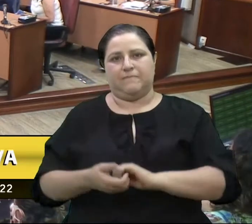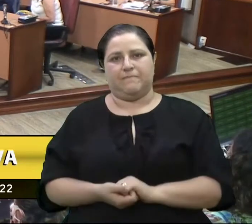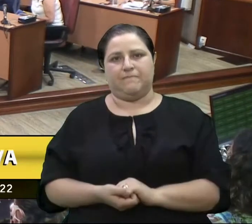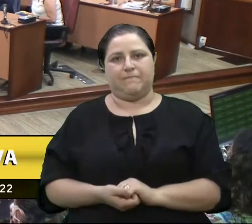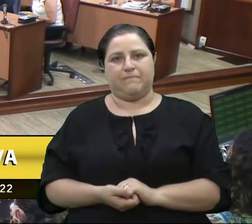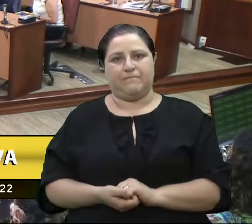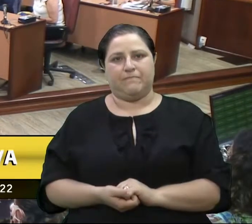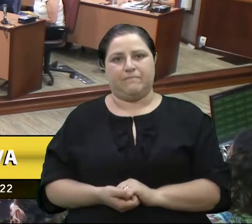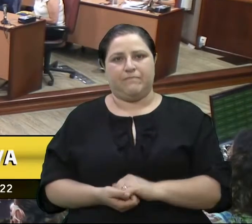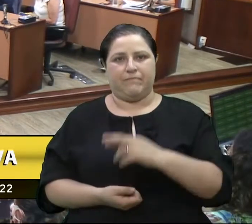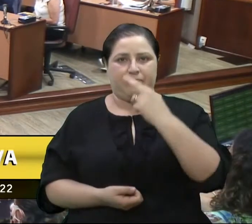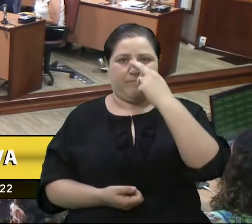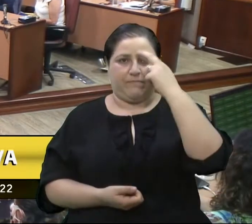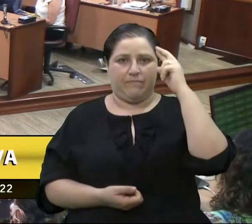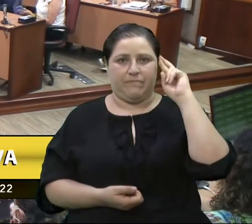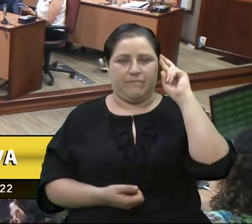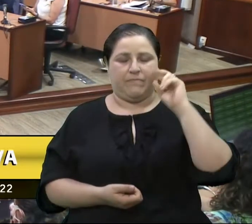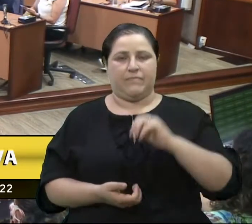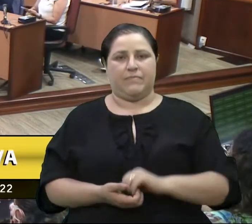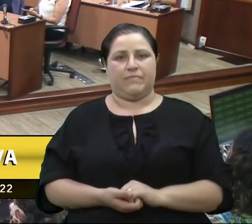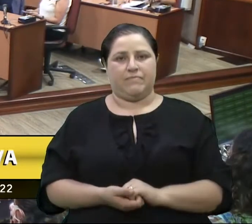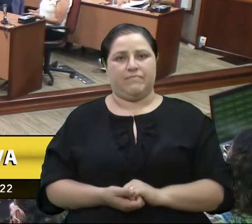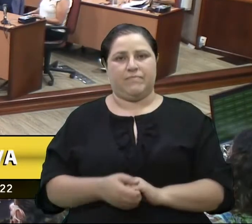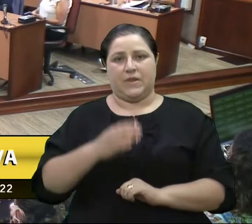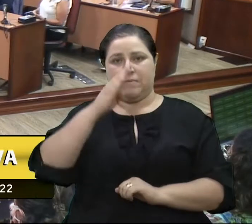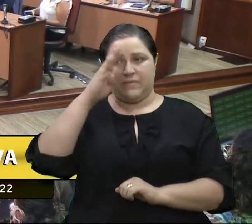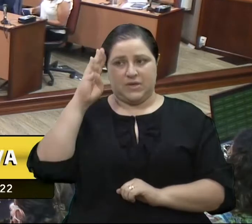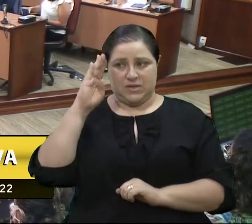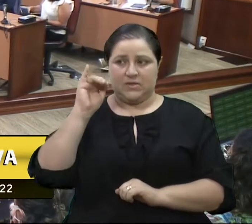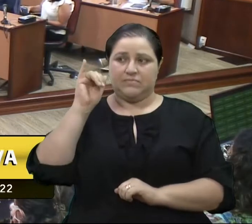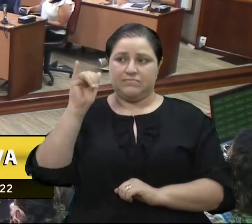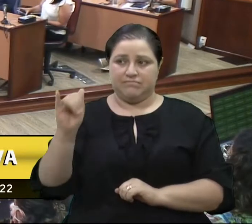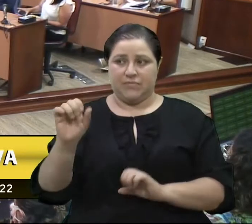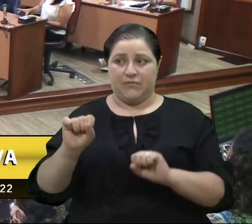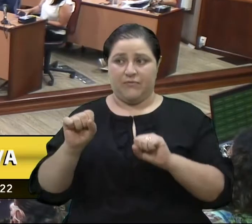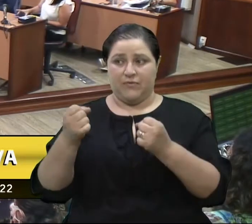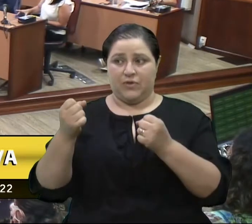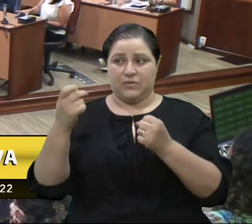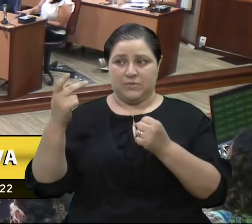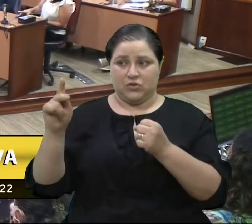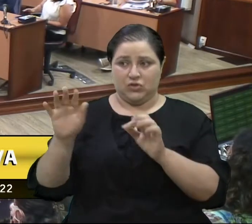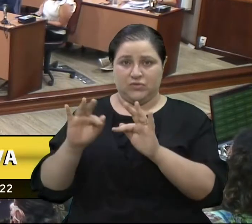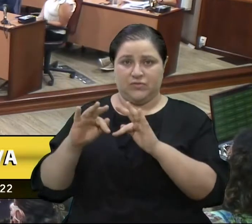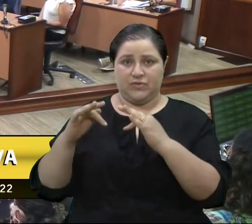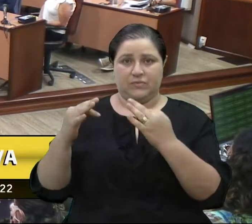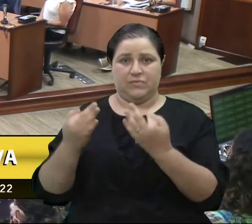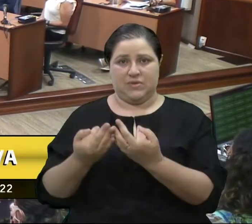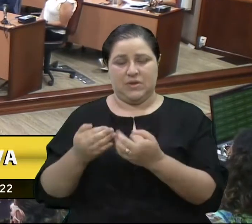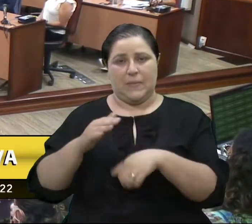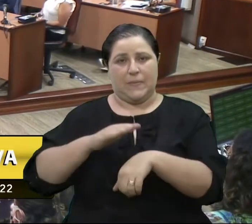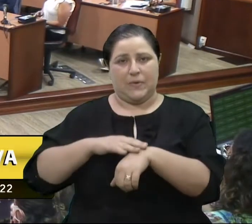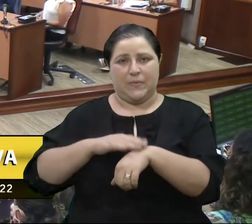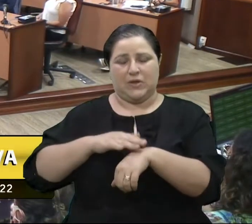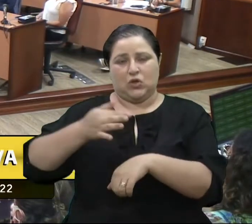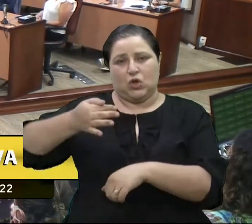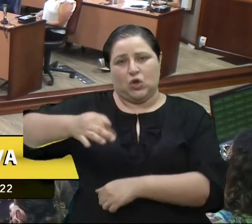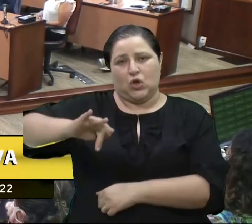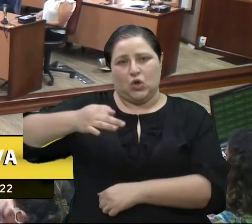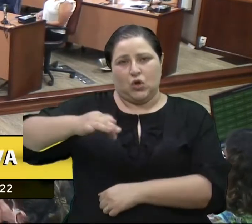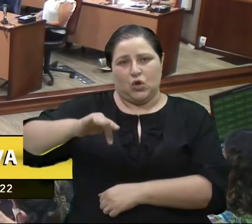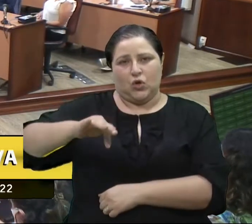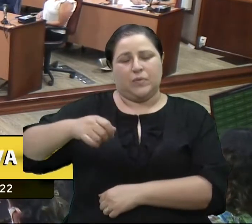Vereador Adriano Bressan, quero desejar muita força ao senhor, a toda a sua família. É um momento doloroso de